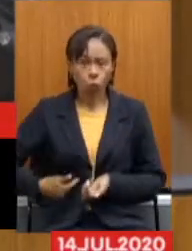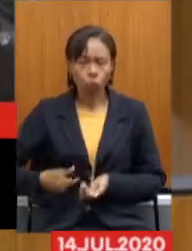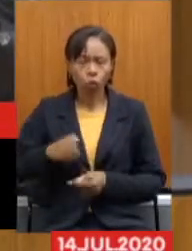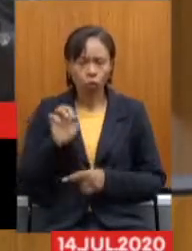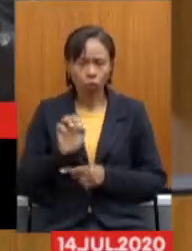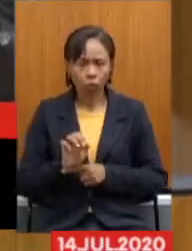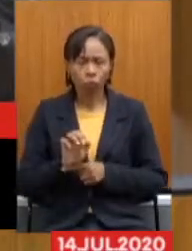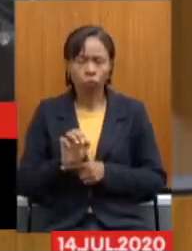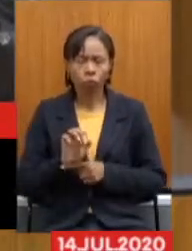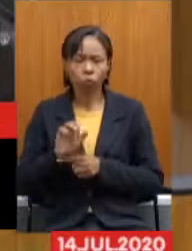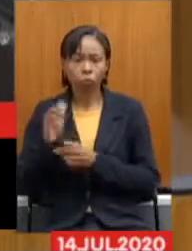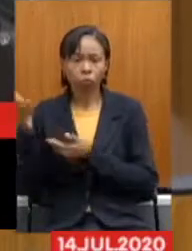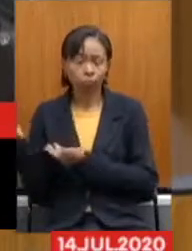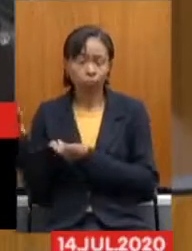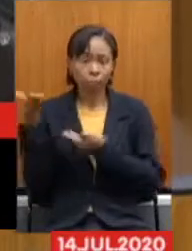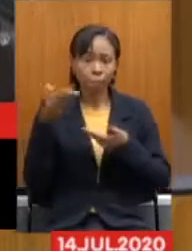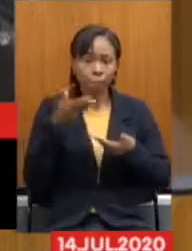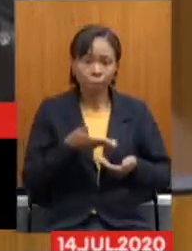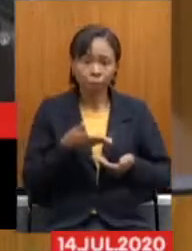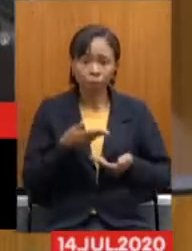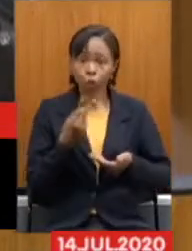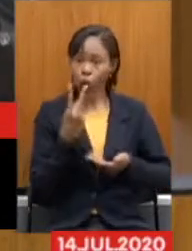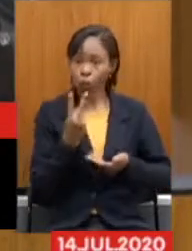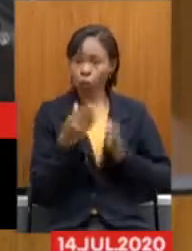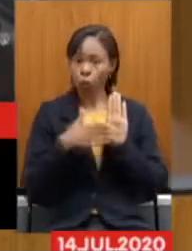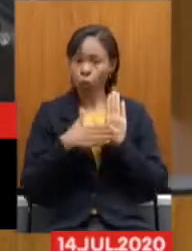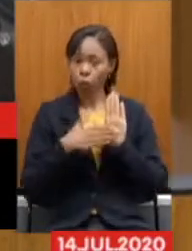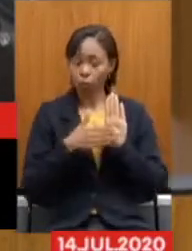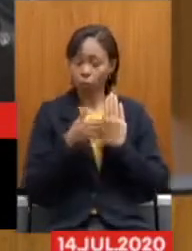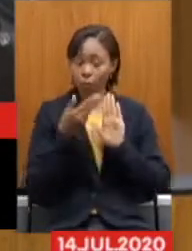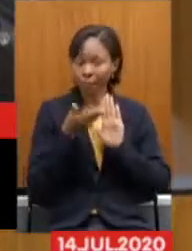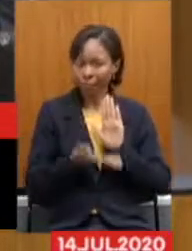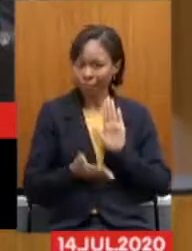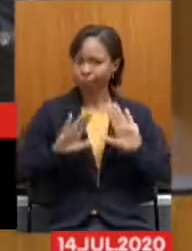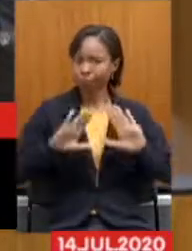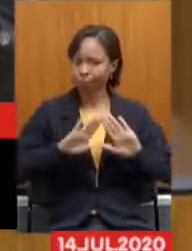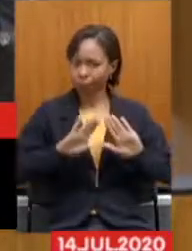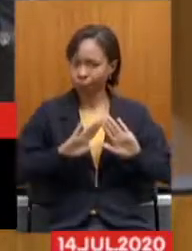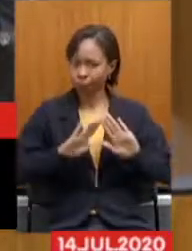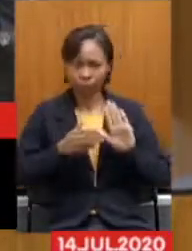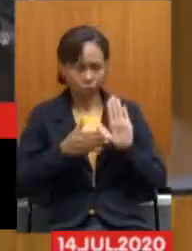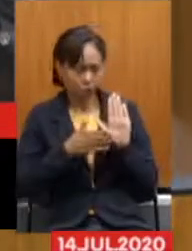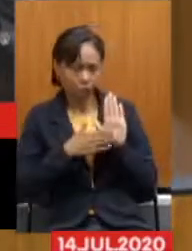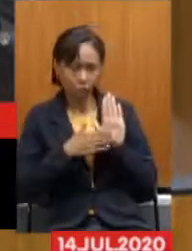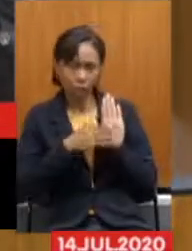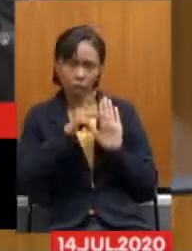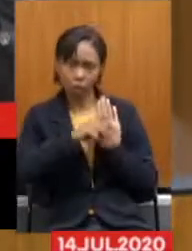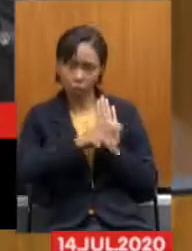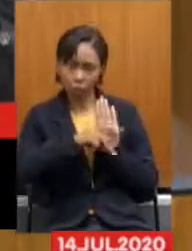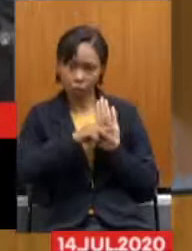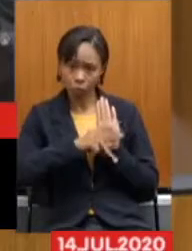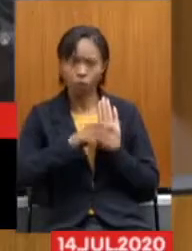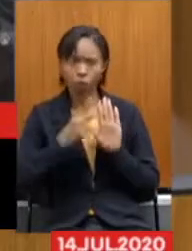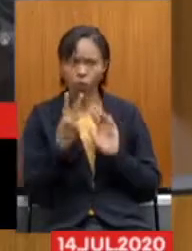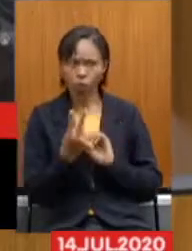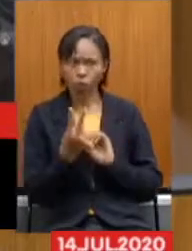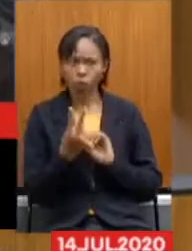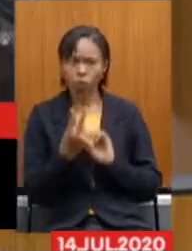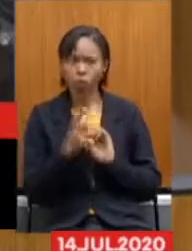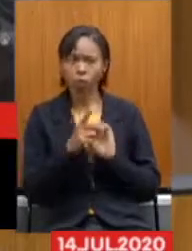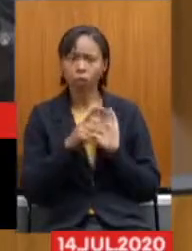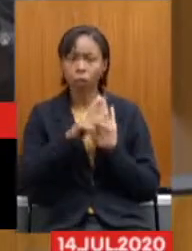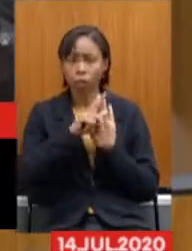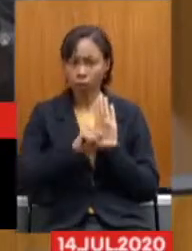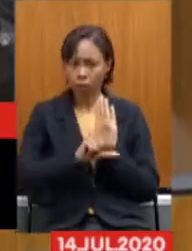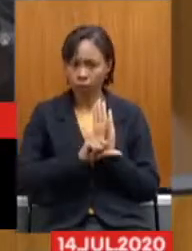Envia essa casa Esses dois projetos Ele Ele está Nesse projeto De lei